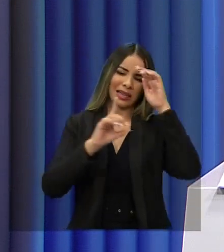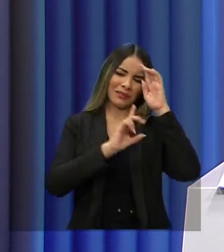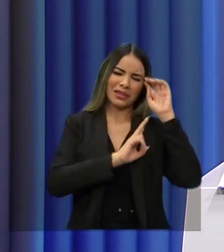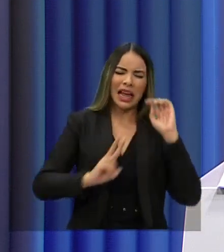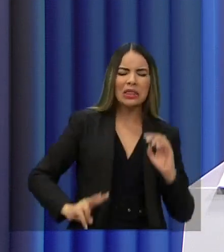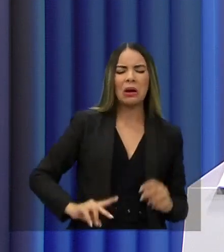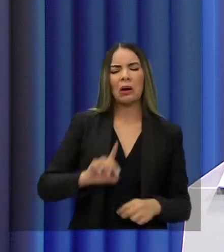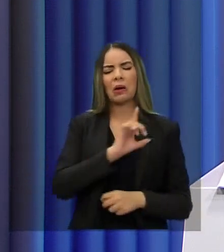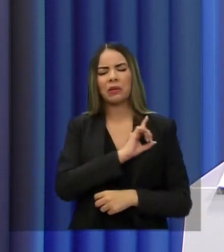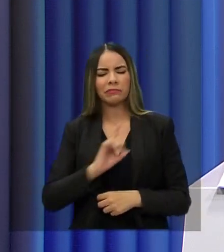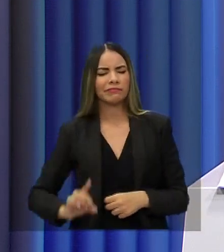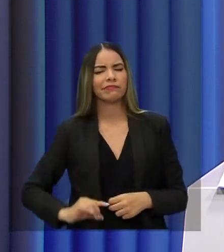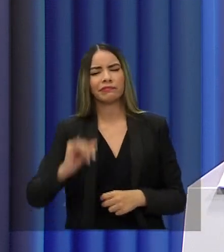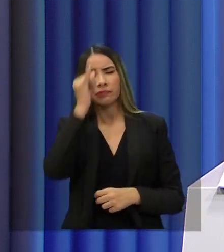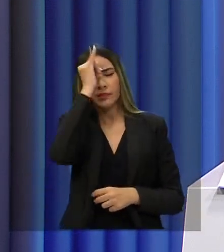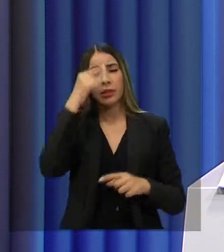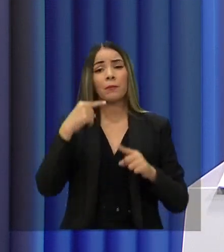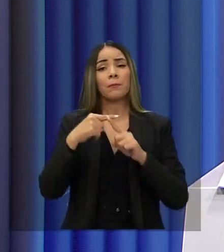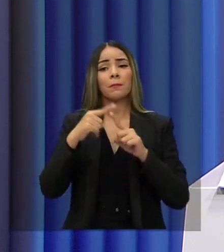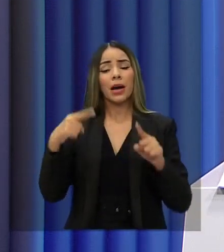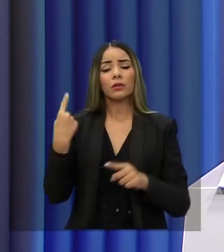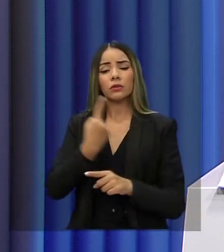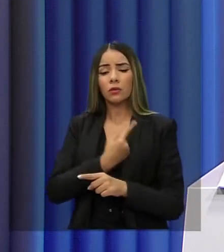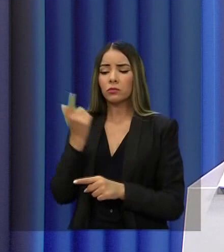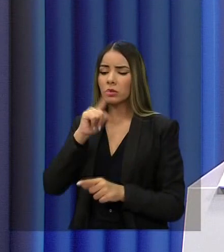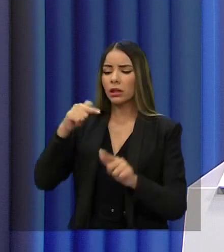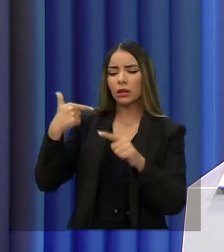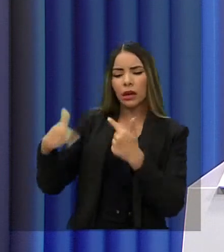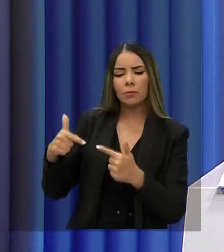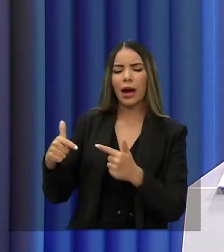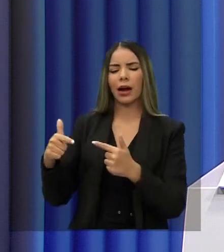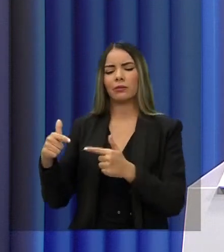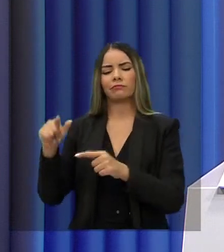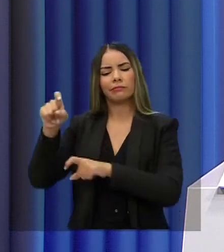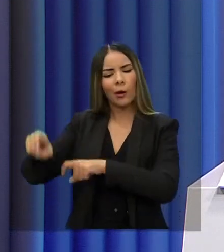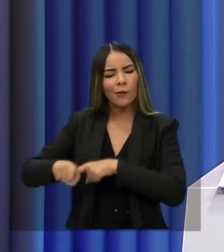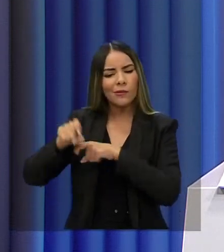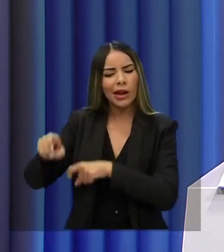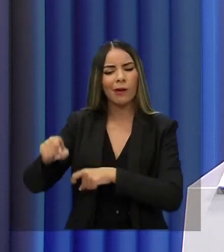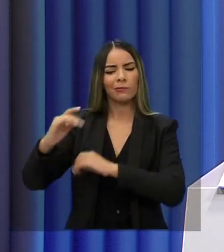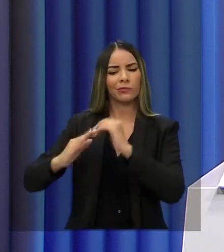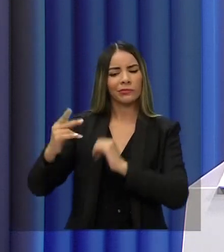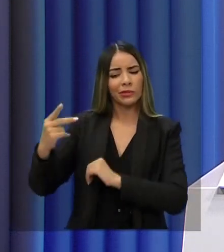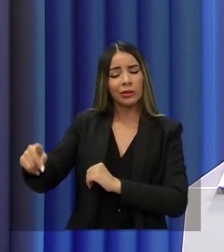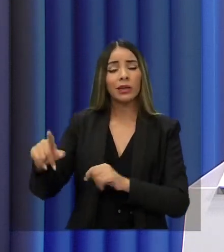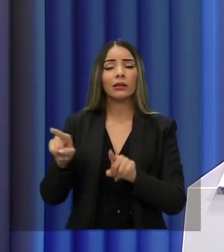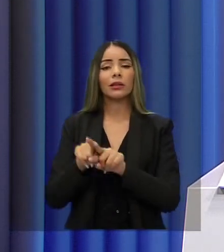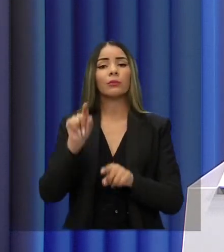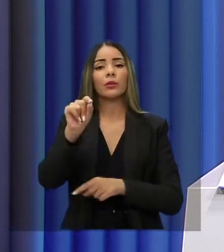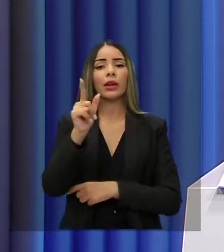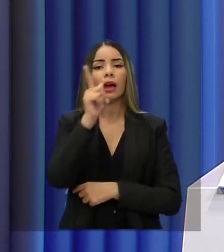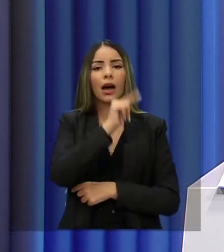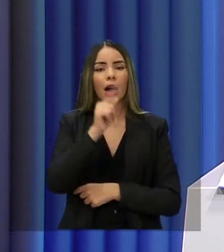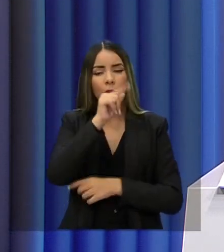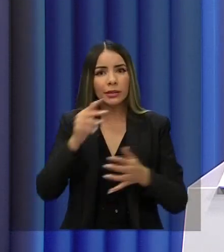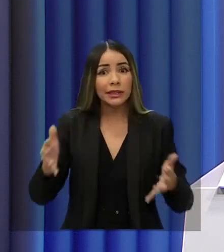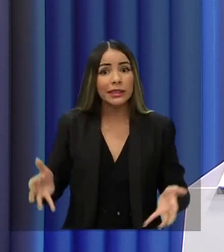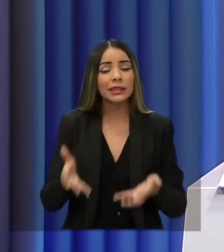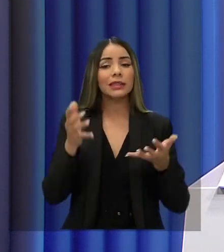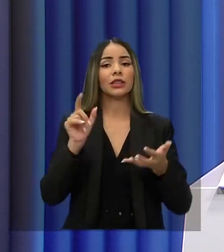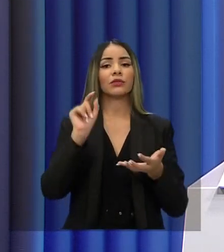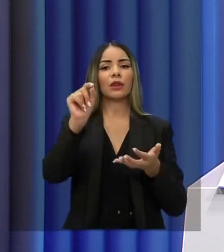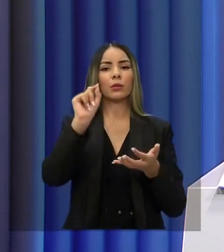fortalecer o trabalho do pequeno e médio produtor rural. Eu quero fazer com que a água possa também ser um incentivo para que